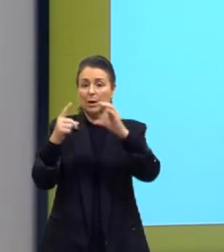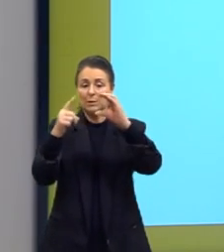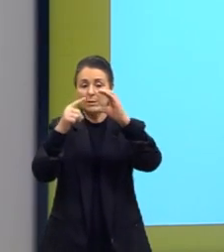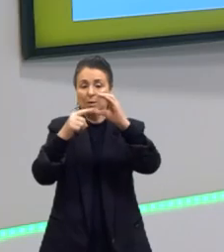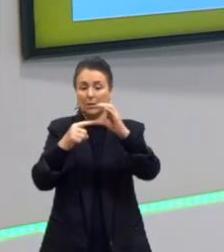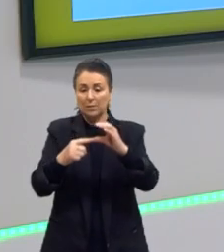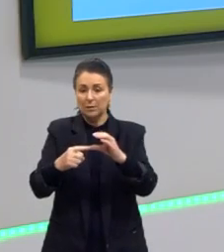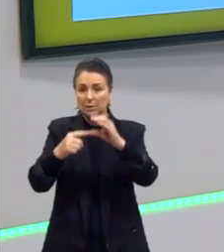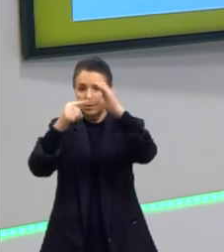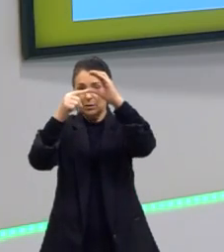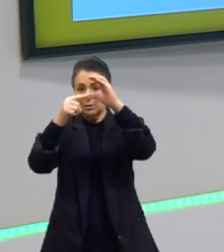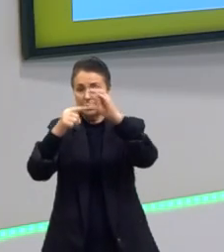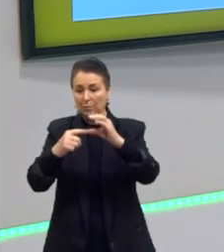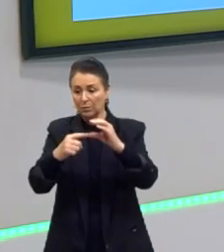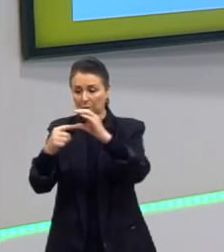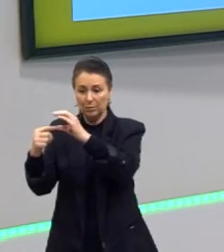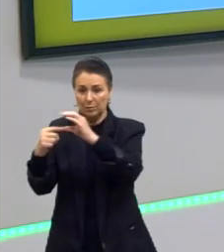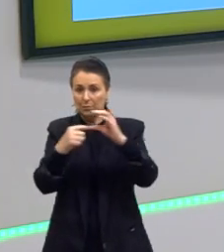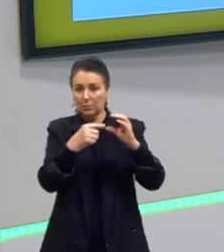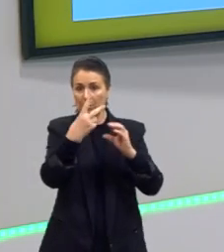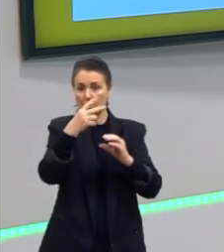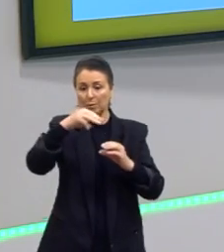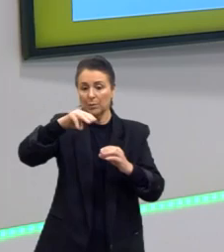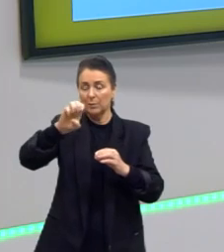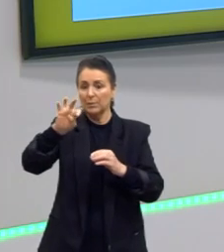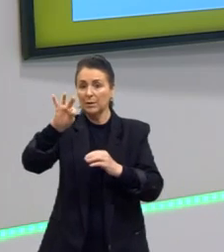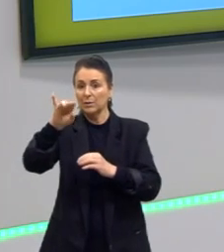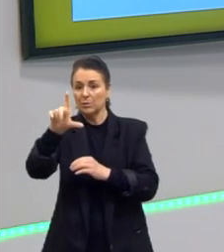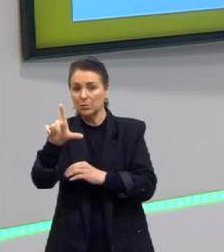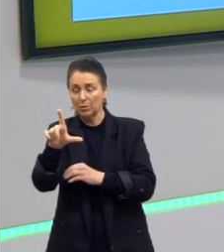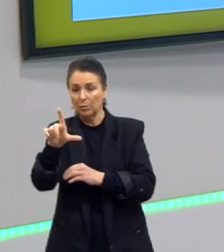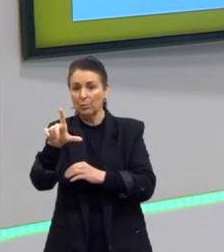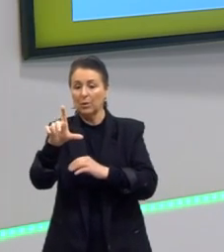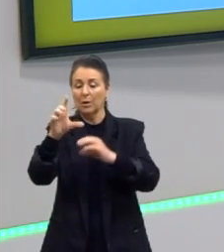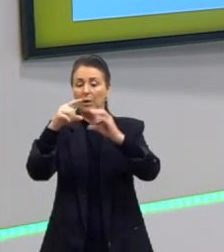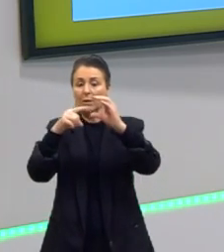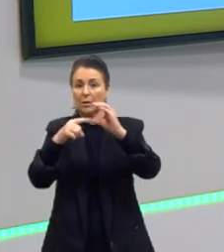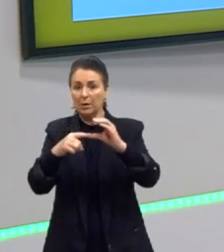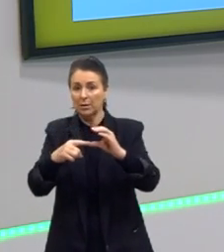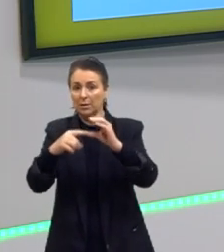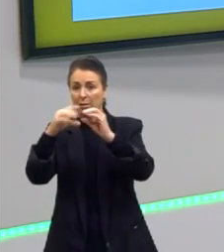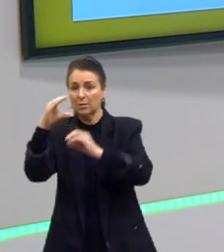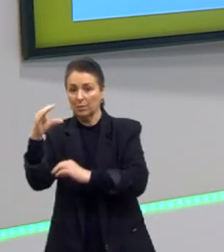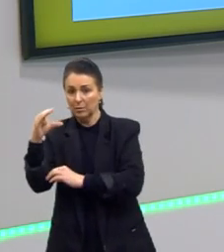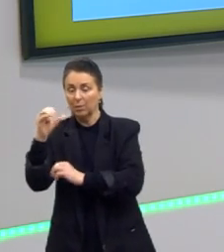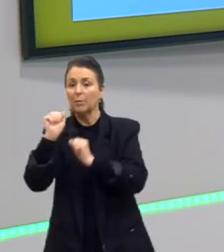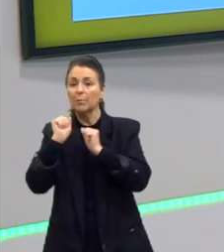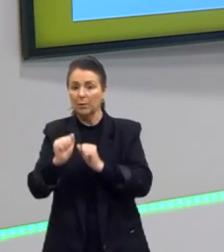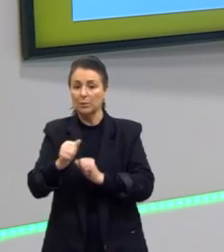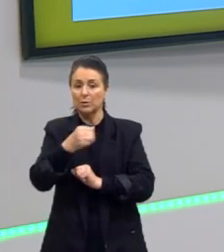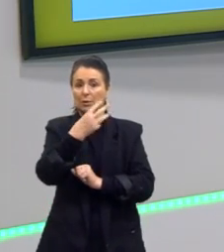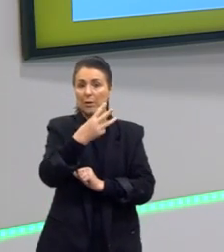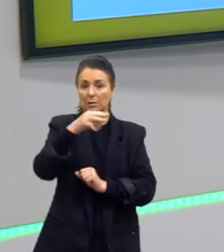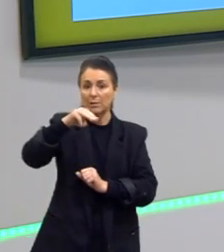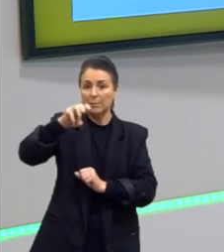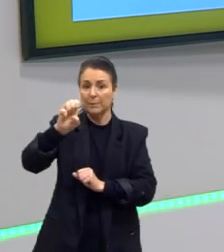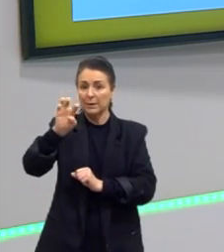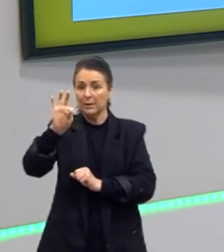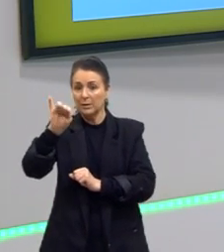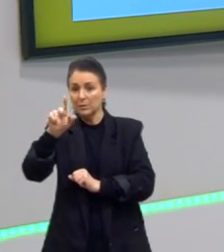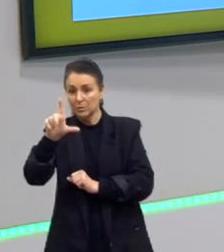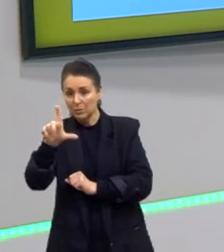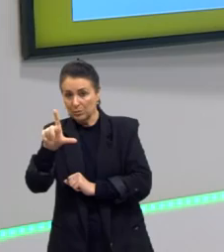iguais, tá? Dois metils durante a cadeia carbônica, pode aparecer? Aparece muito, três metils também aparece.